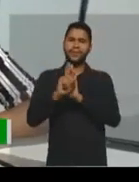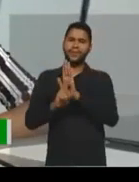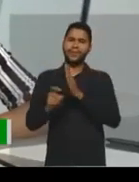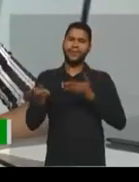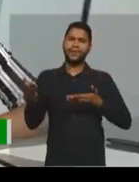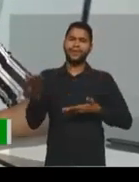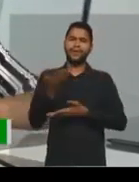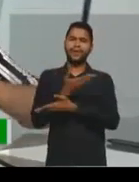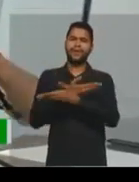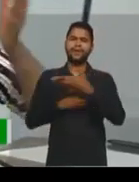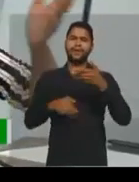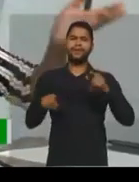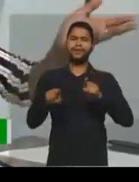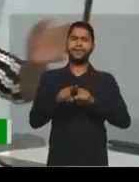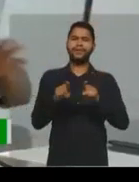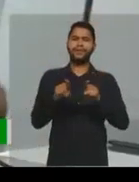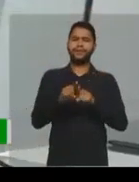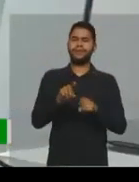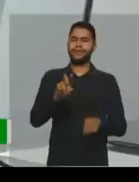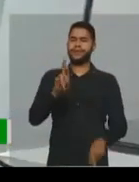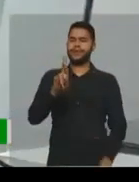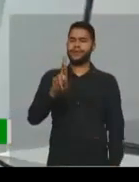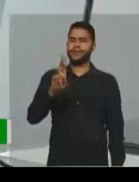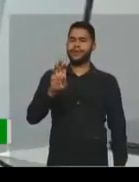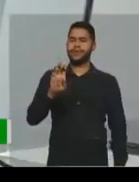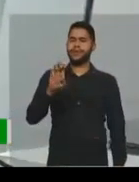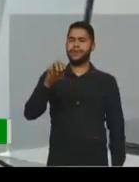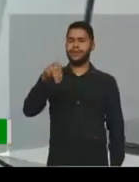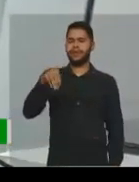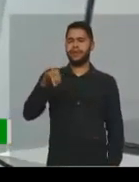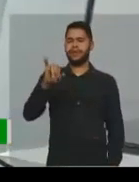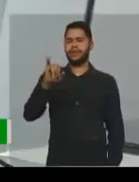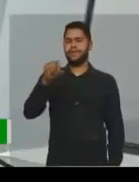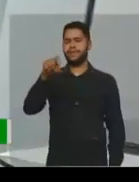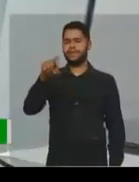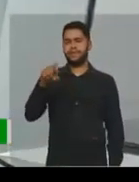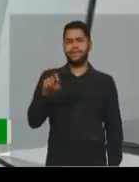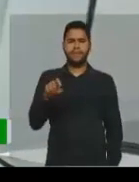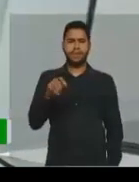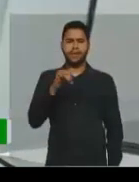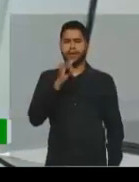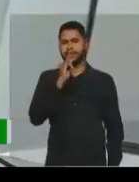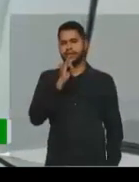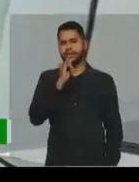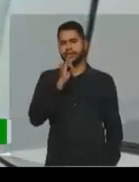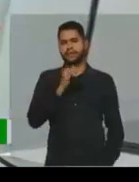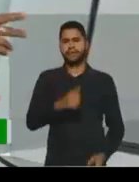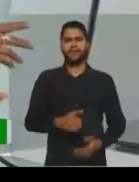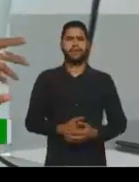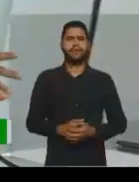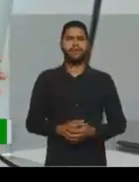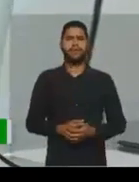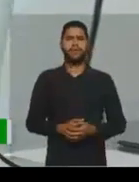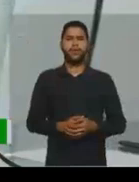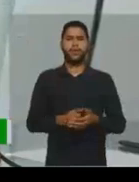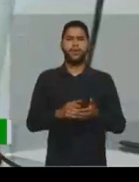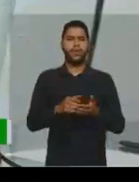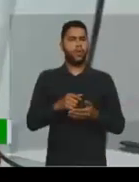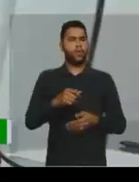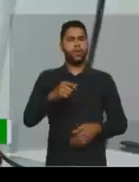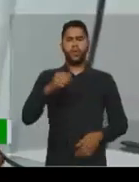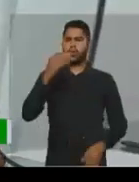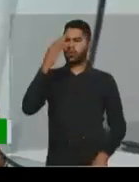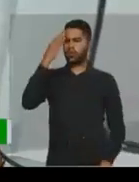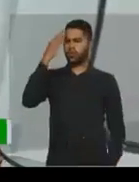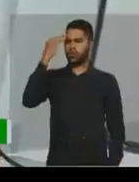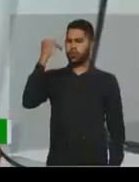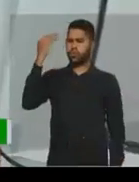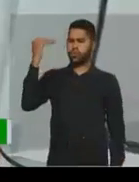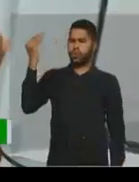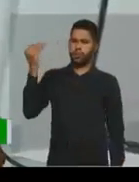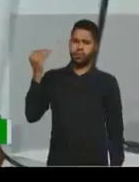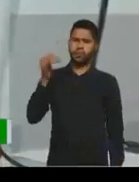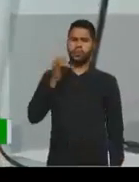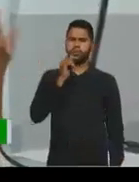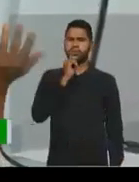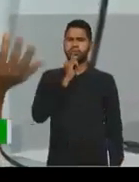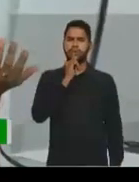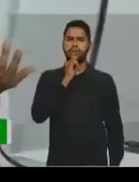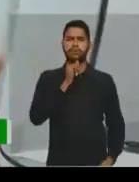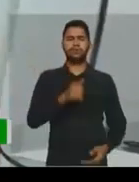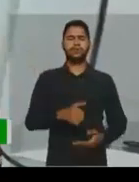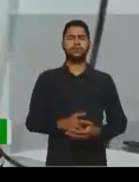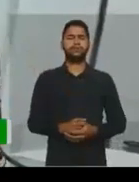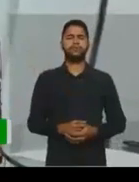remix. Então, muitas vezes, né? Se a gente pega ali, né? Um artista e, né? Numa